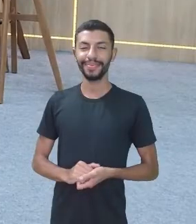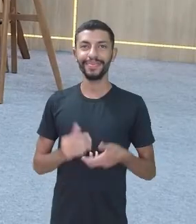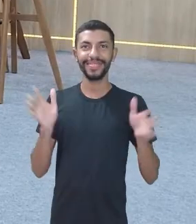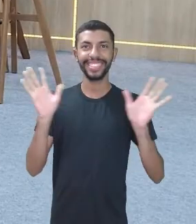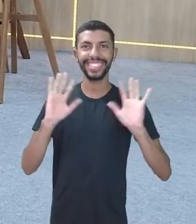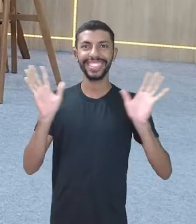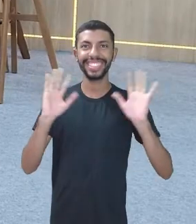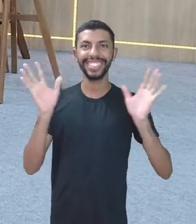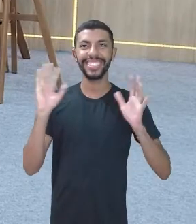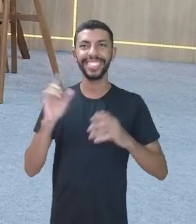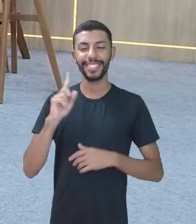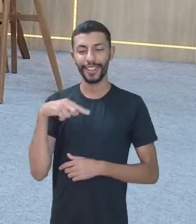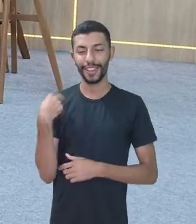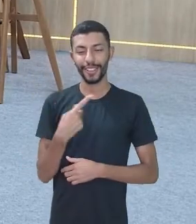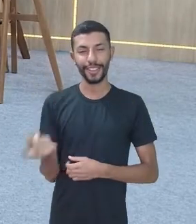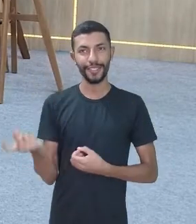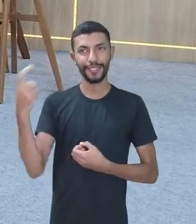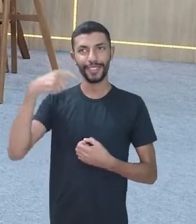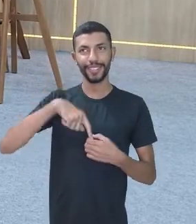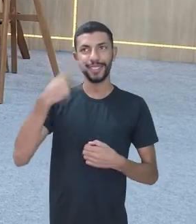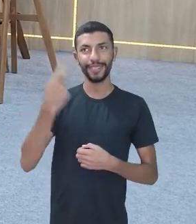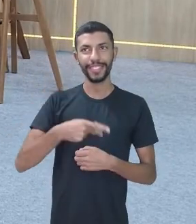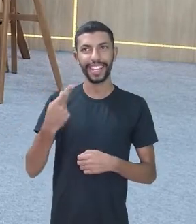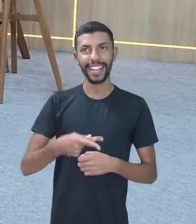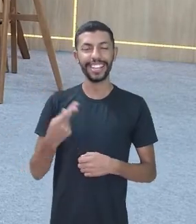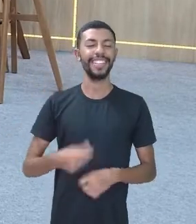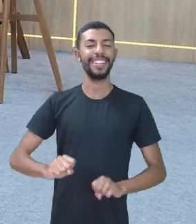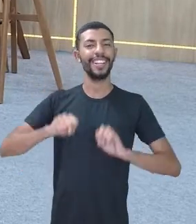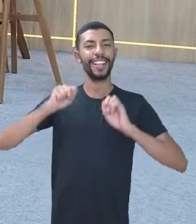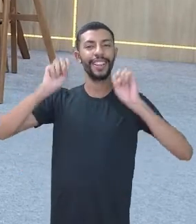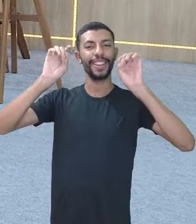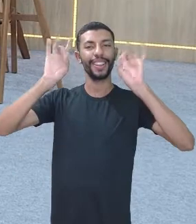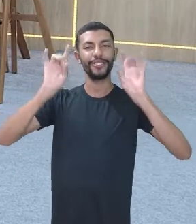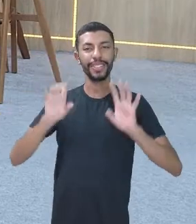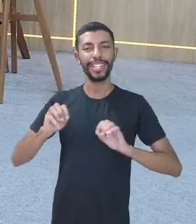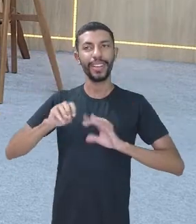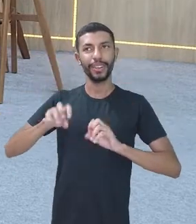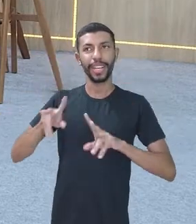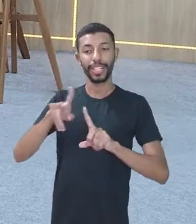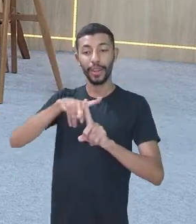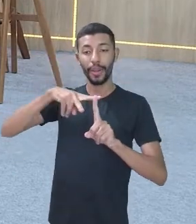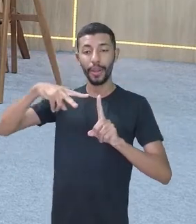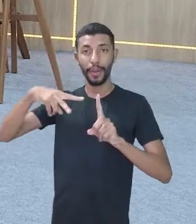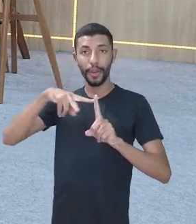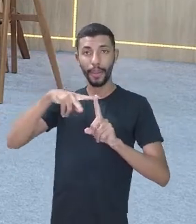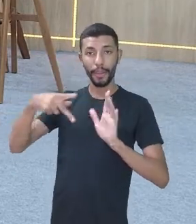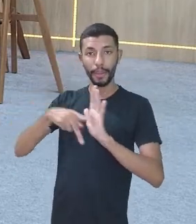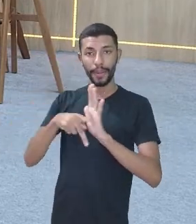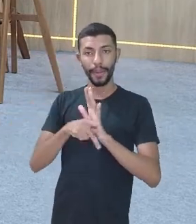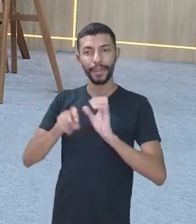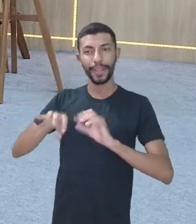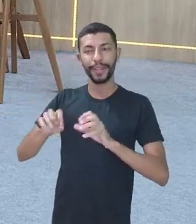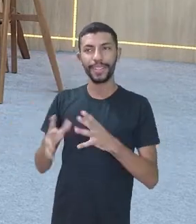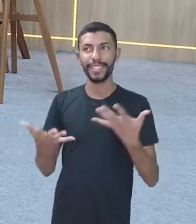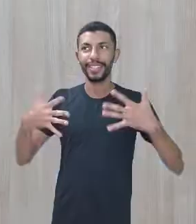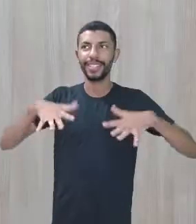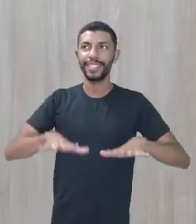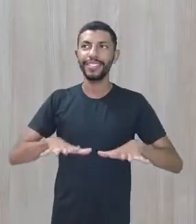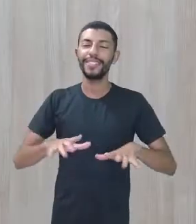Olá, estamos de volta aqui na Educação Especial, na perspectiva da educação inclusiva.